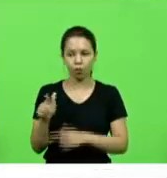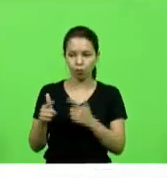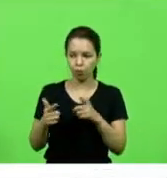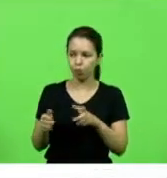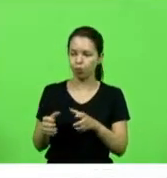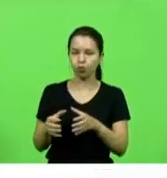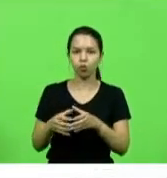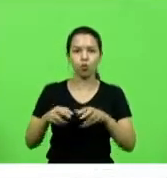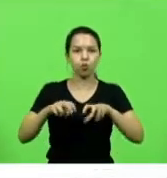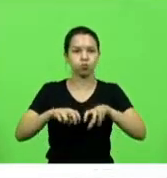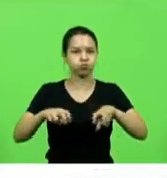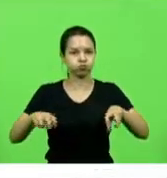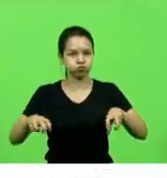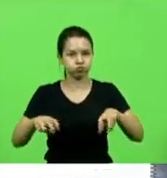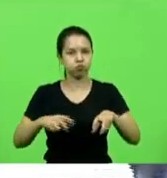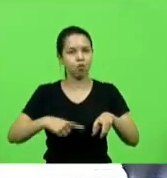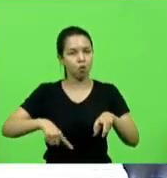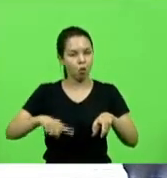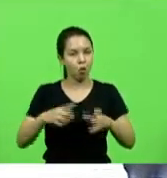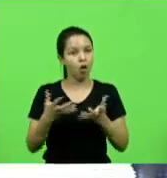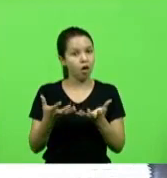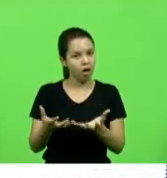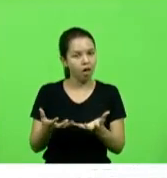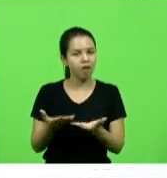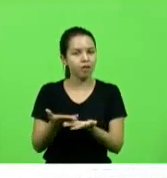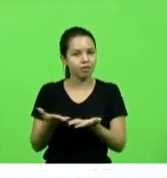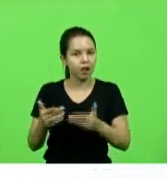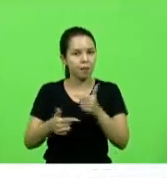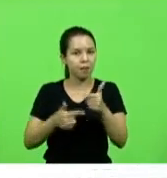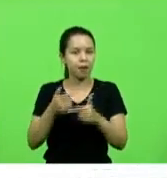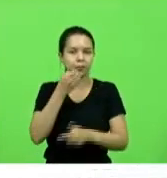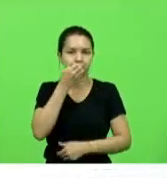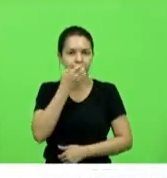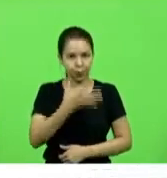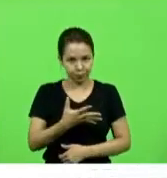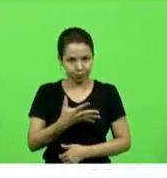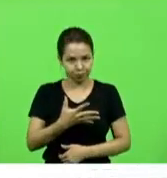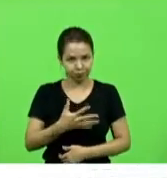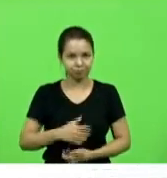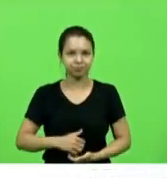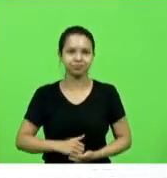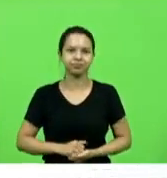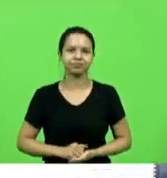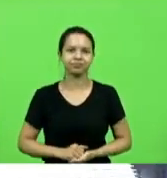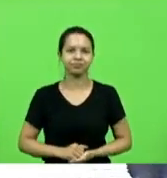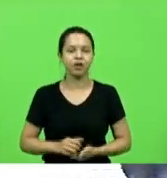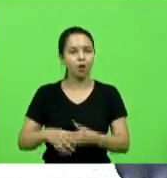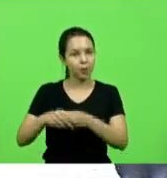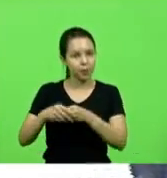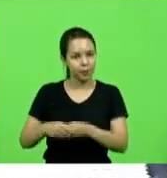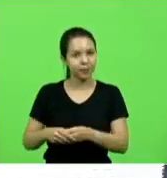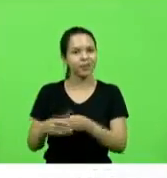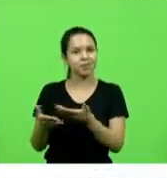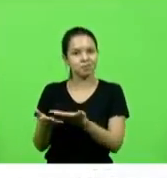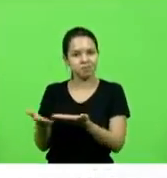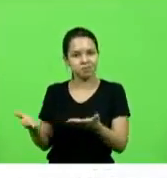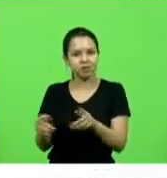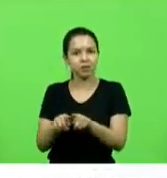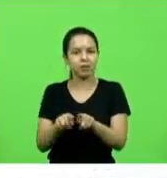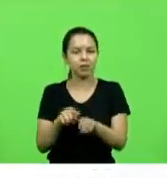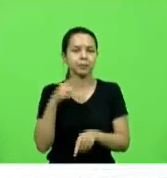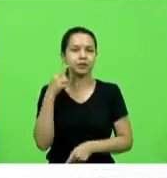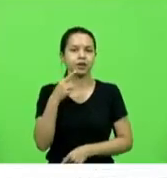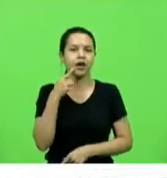mesa é a nossa torcida que realmente faça um grande trabalho então cumprimentá-los de forma especial cumprimentar os deputados